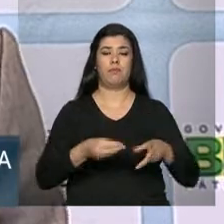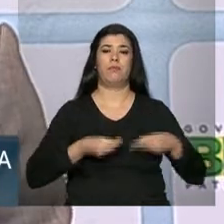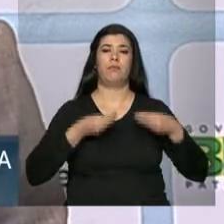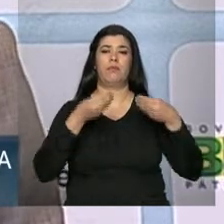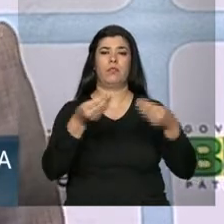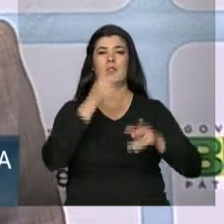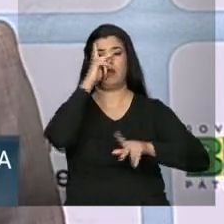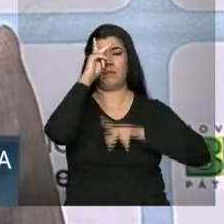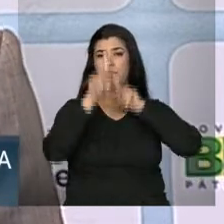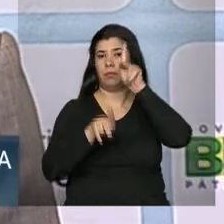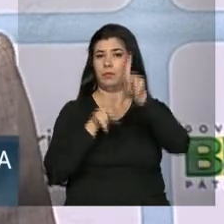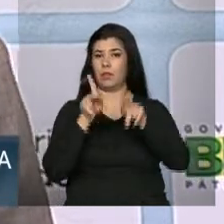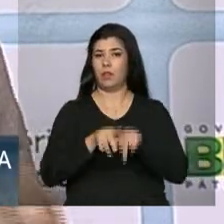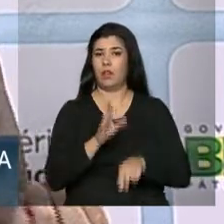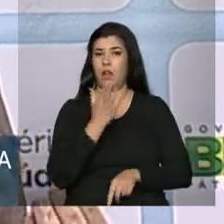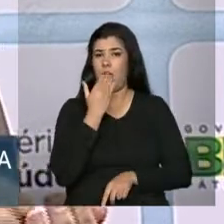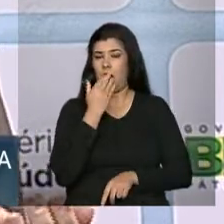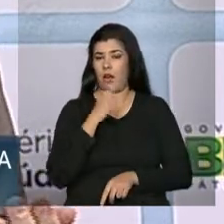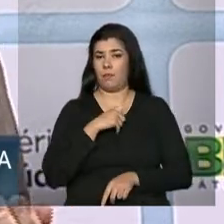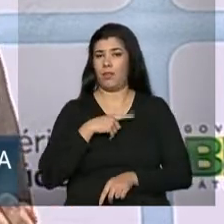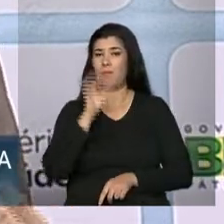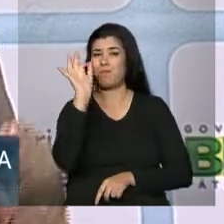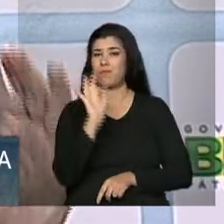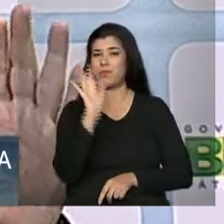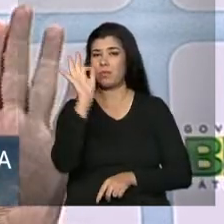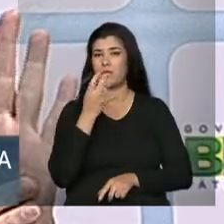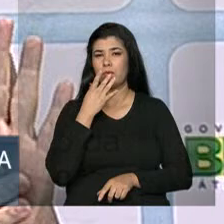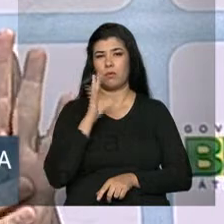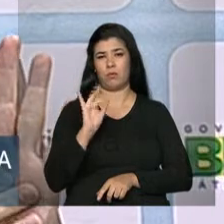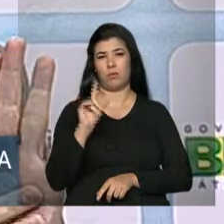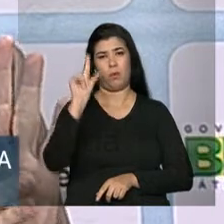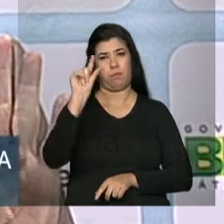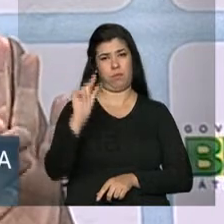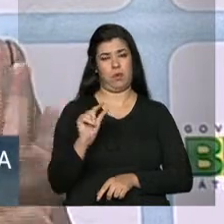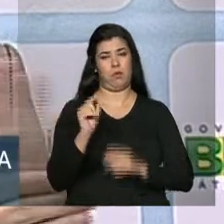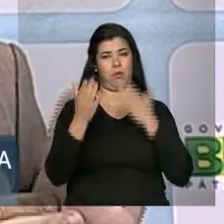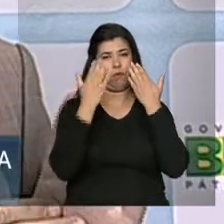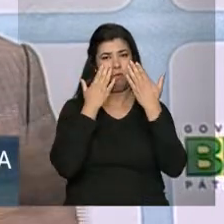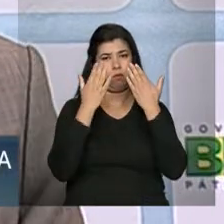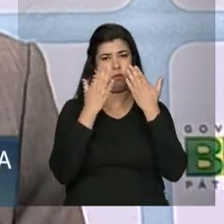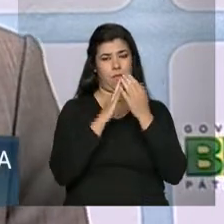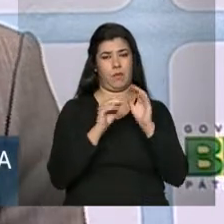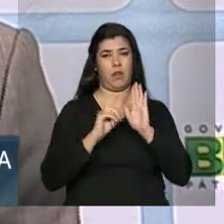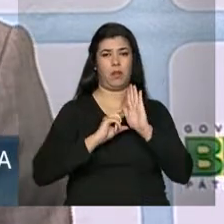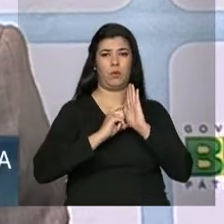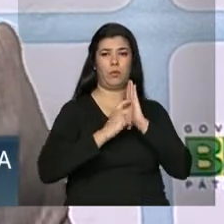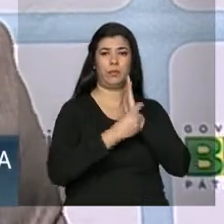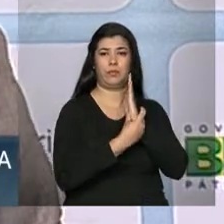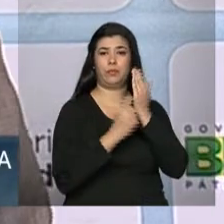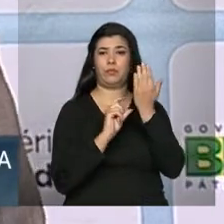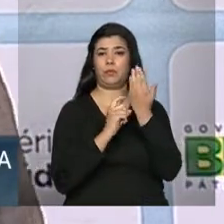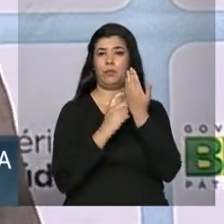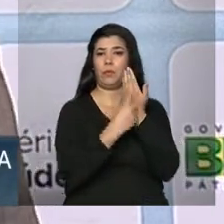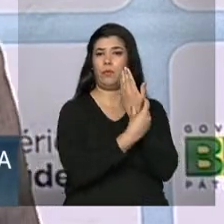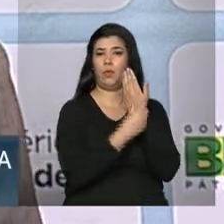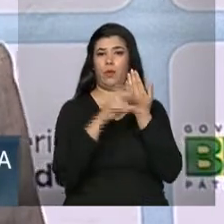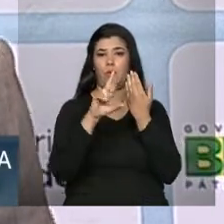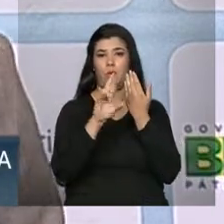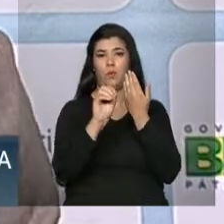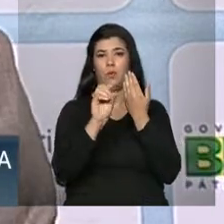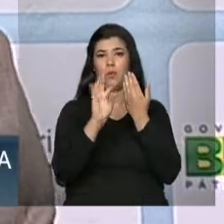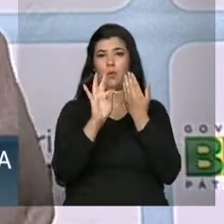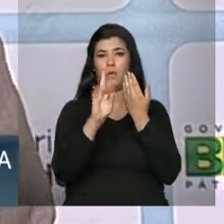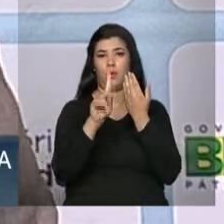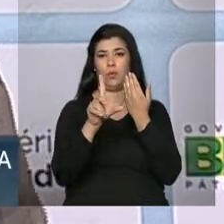população os alimentos com teor de sal que está sendo colocado na rotulagem. Mas também é decisivo que a gente